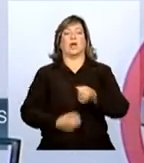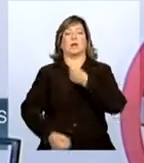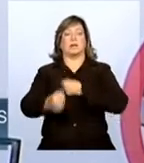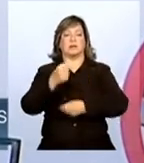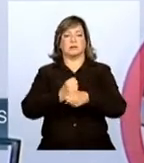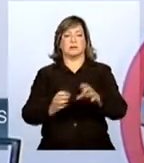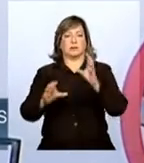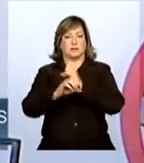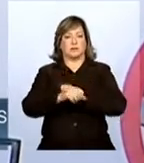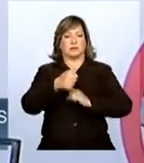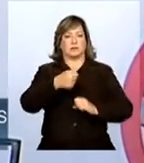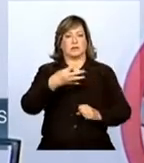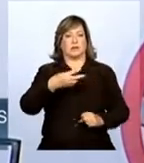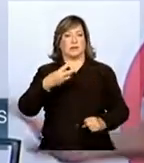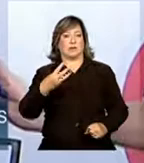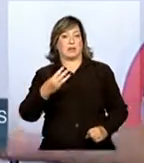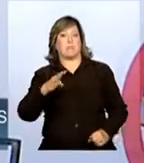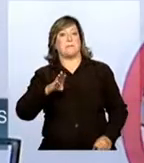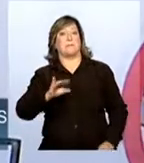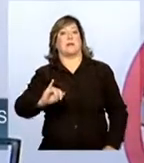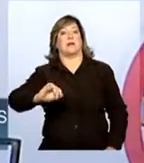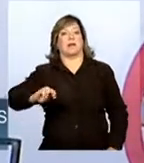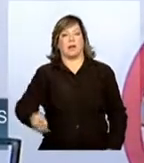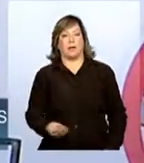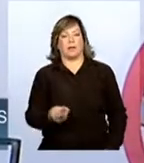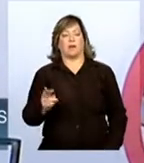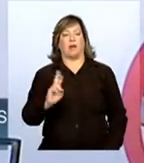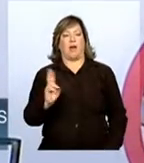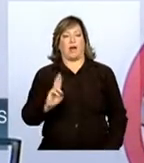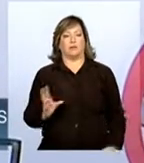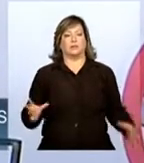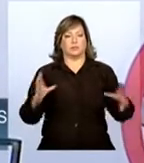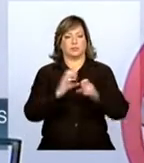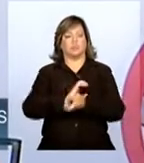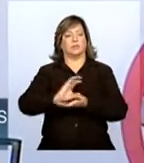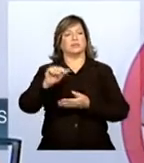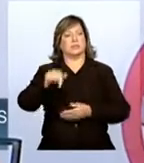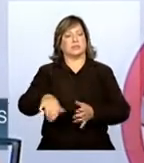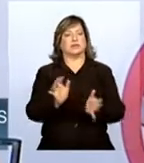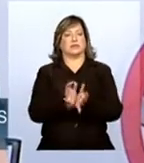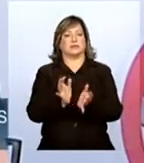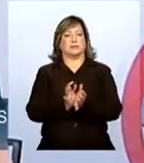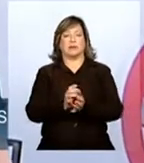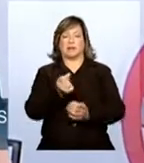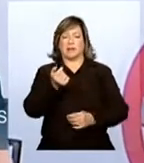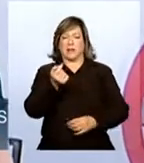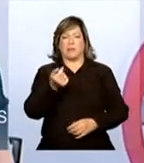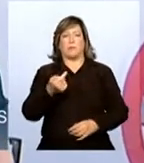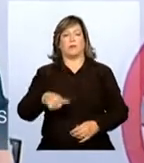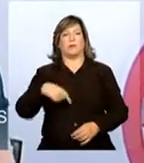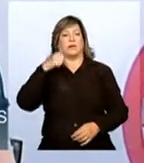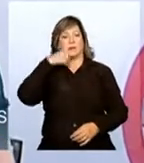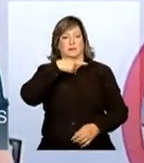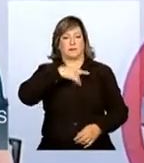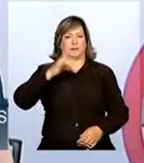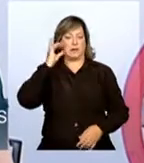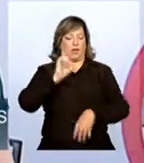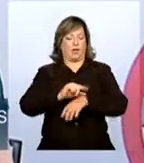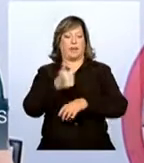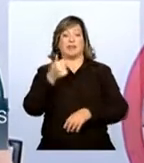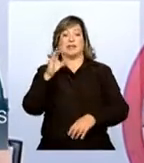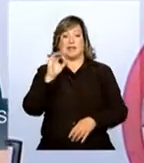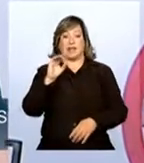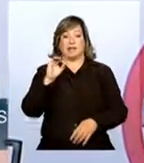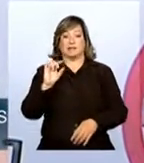143 bilhões de reais só para o setor. A presidenta Dilma Rousseff pousa daqui a pouquinho, olha, 10 horas da manhã,